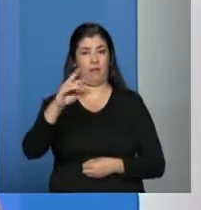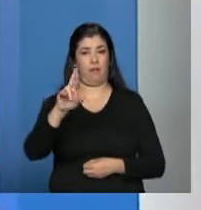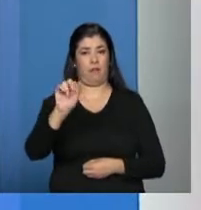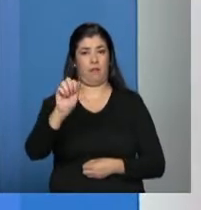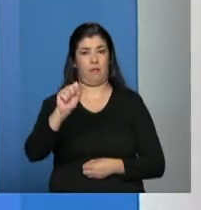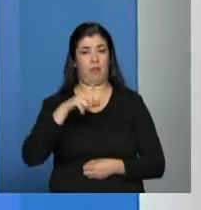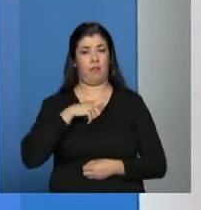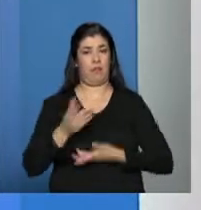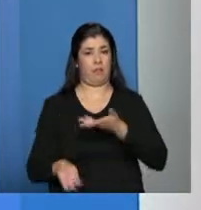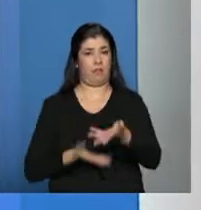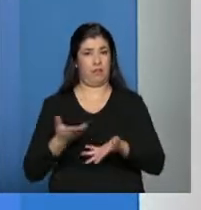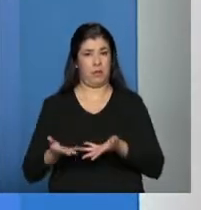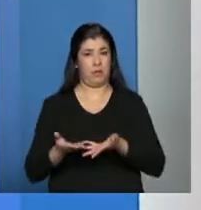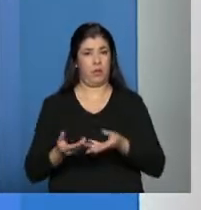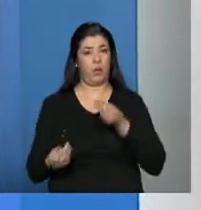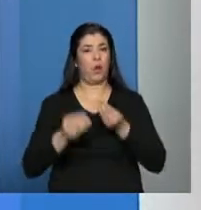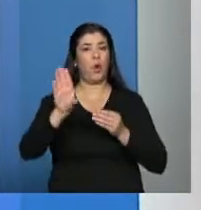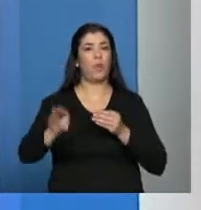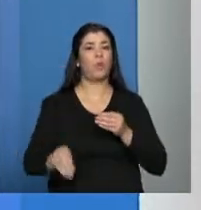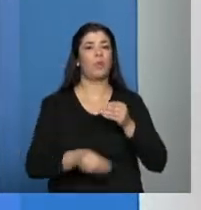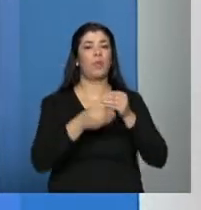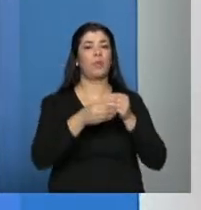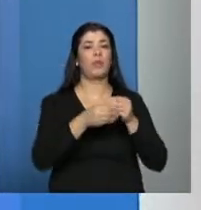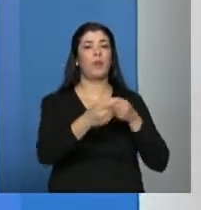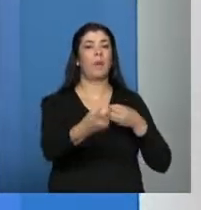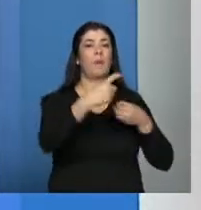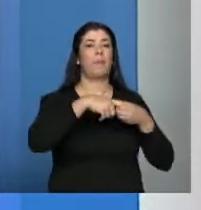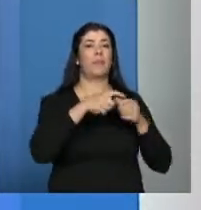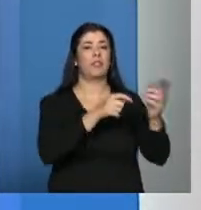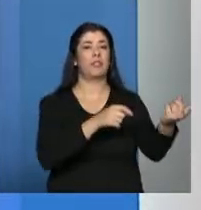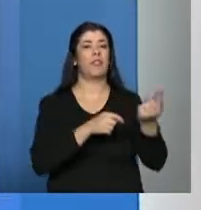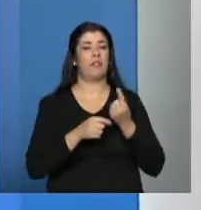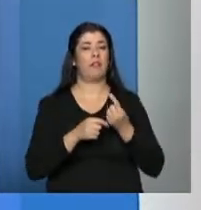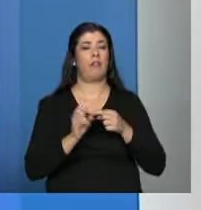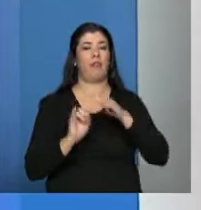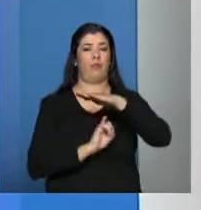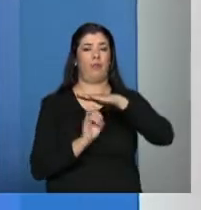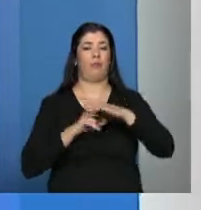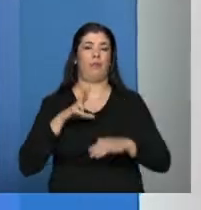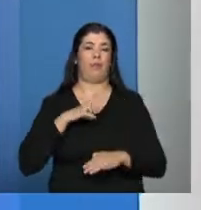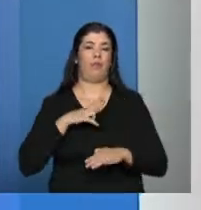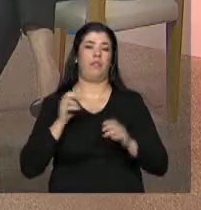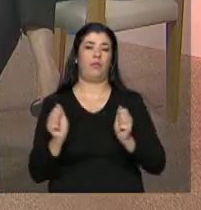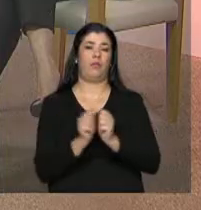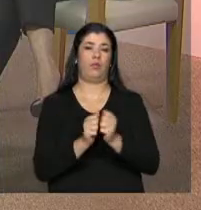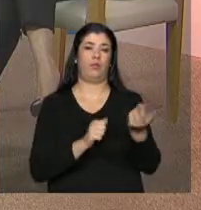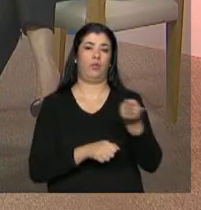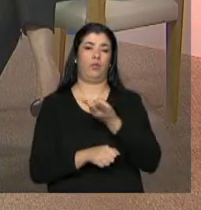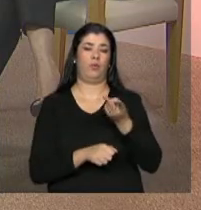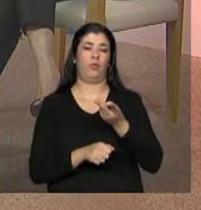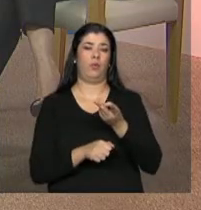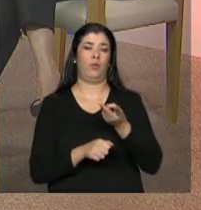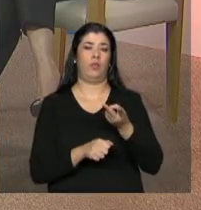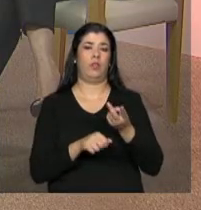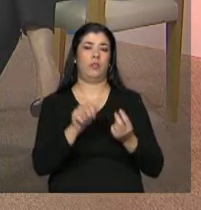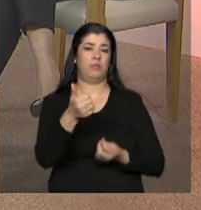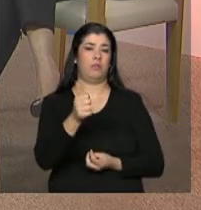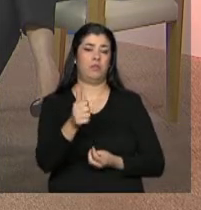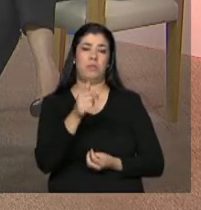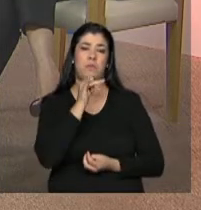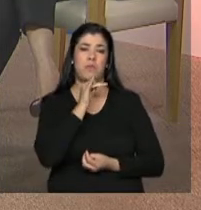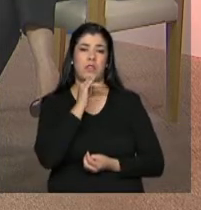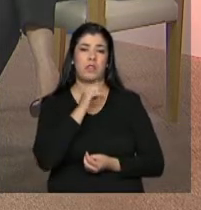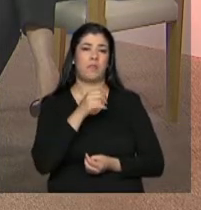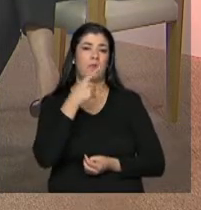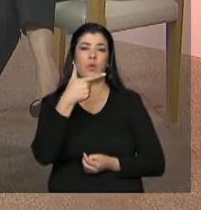cobertura que a rede privada complementa aquele CRAS e aí, com isso, a gente vai ter, no final do ano,